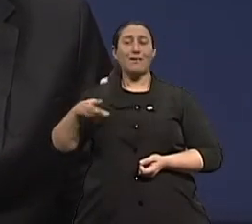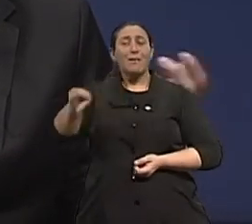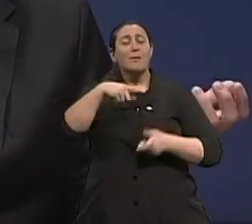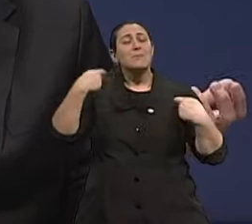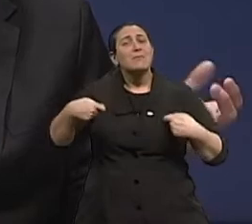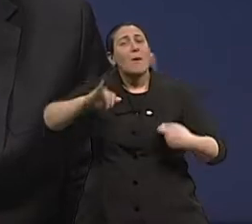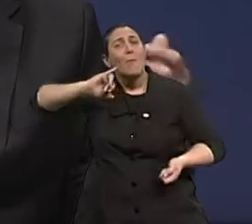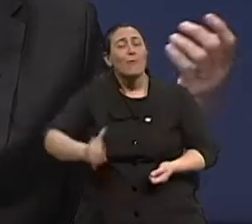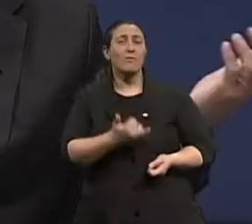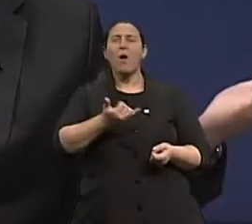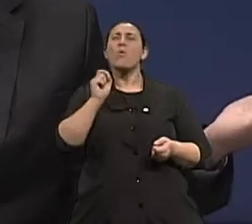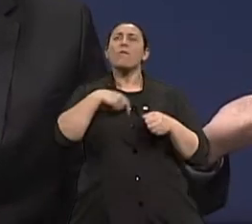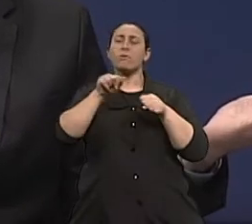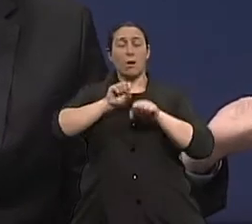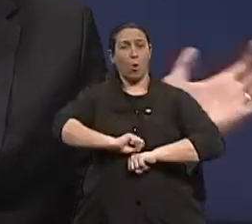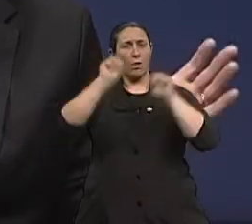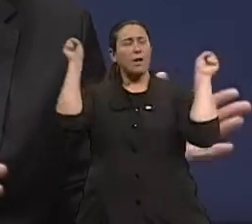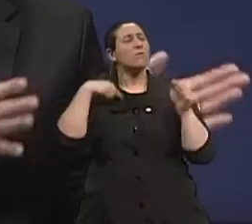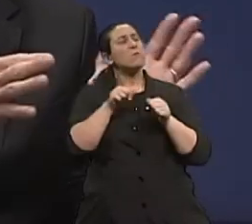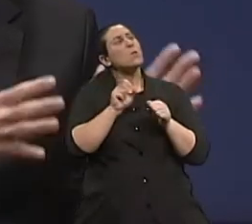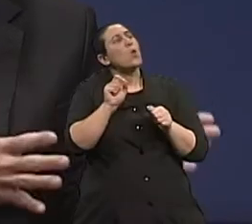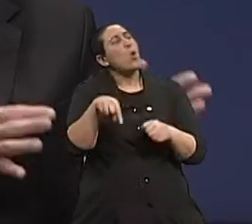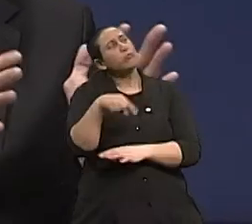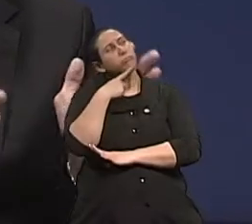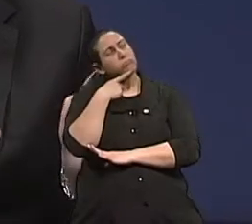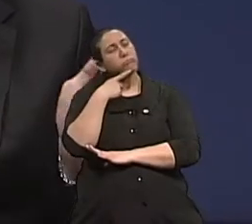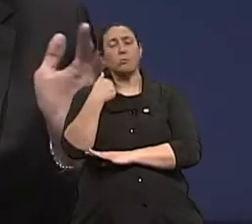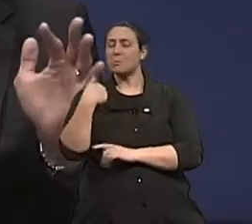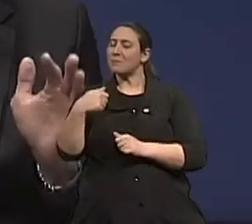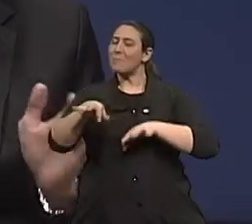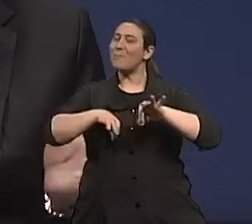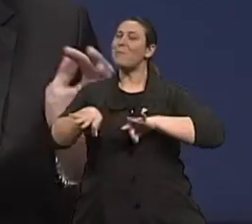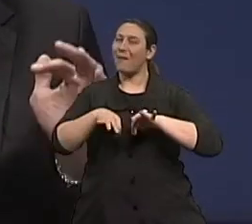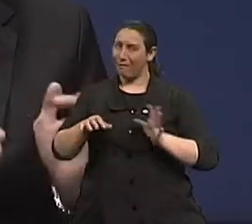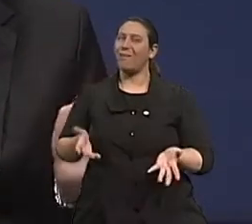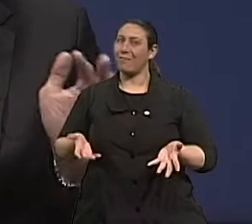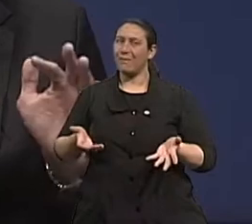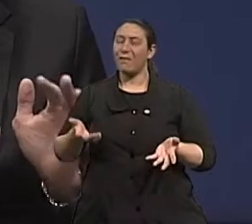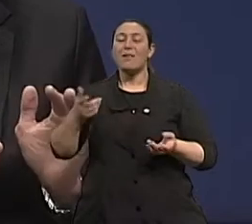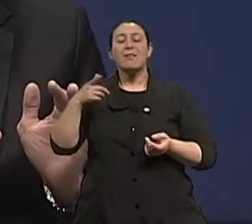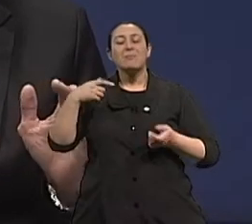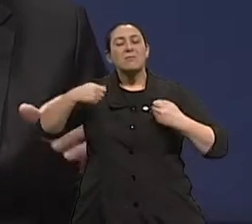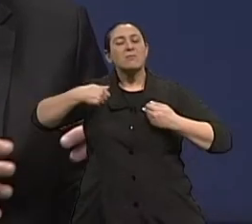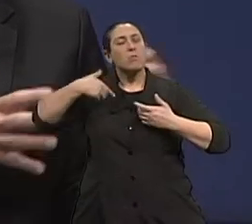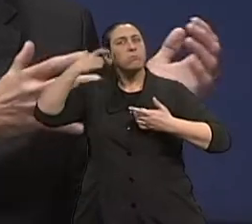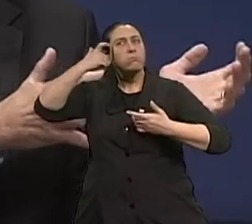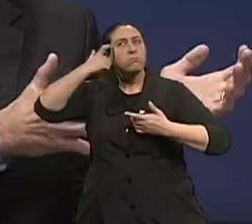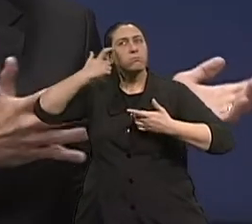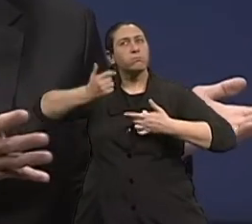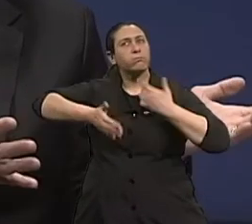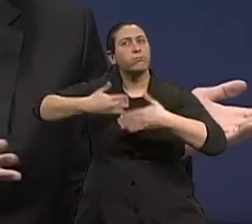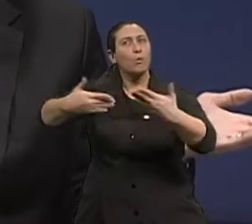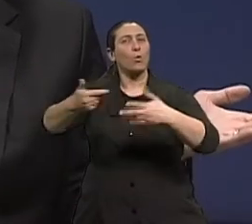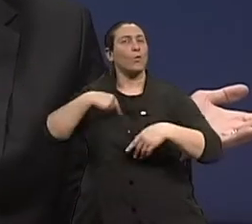dizer assim, o que eu vou fazer hoje? O que eu tenho para fazer hoje? Não. Eu tenho que me preparar para essa fase da vida. E já está existindo essa preparação, sim. Eu